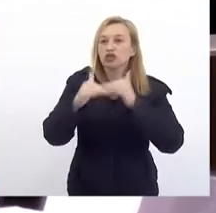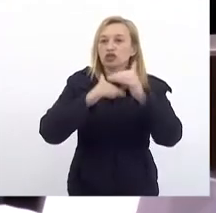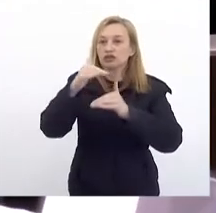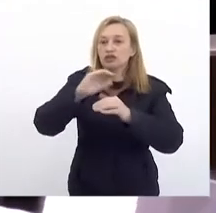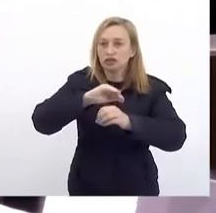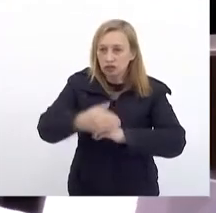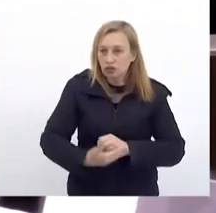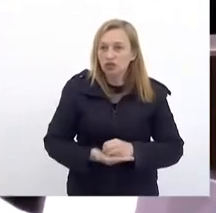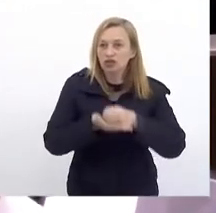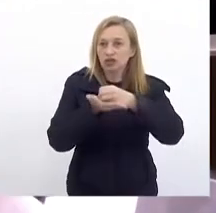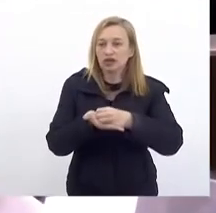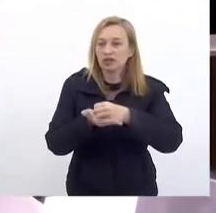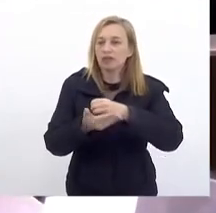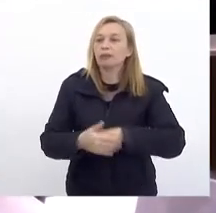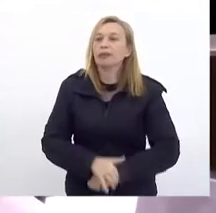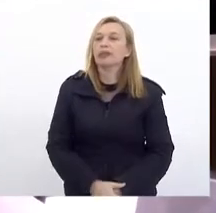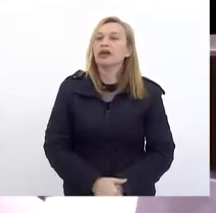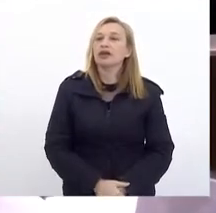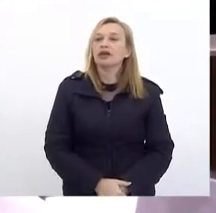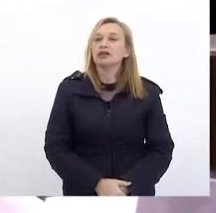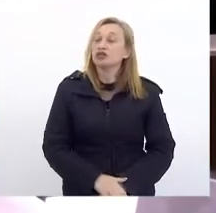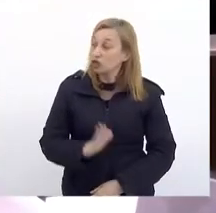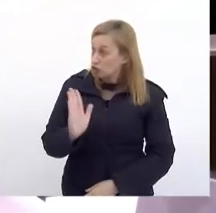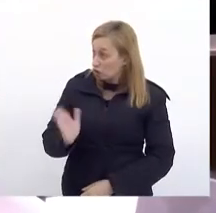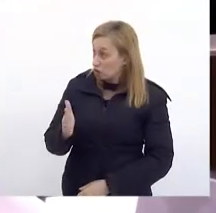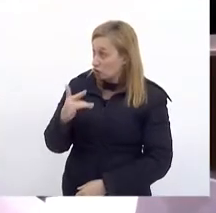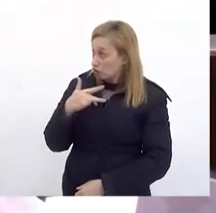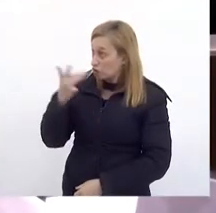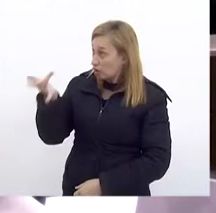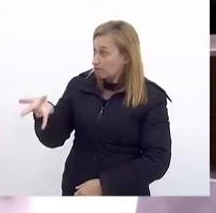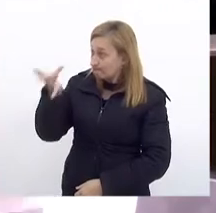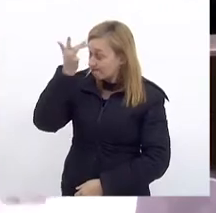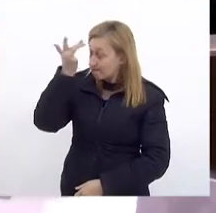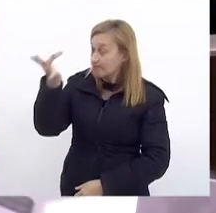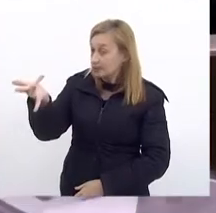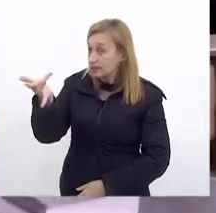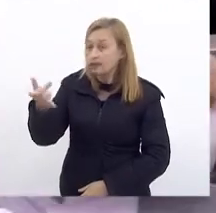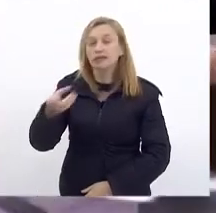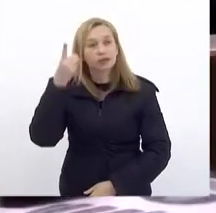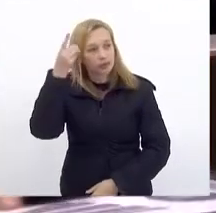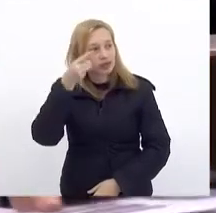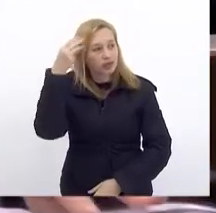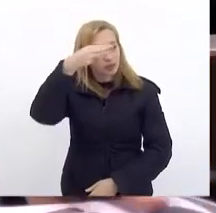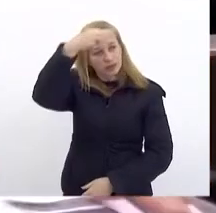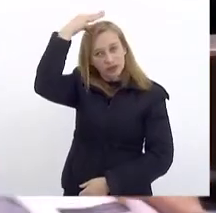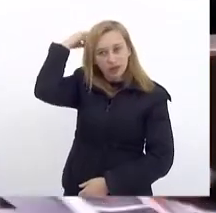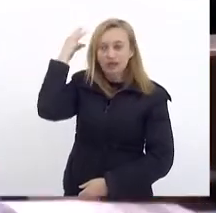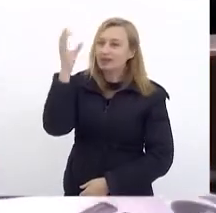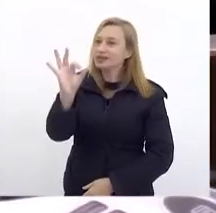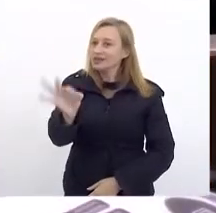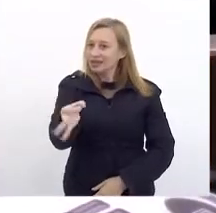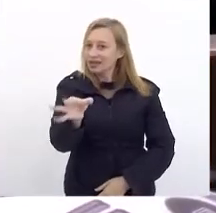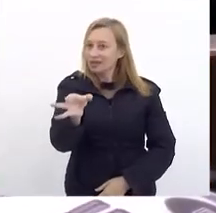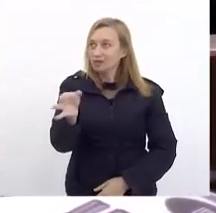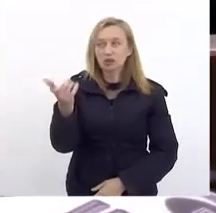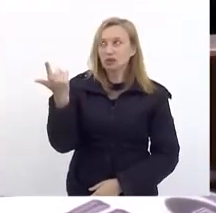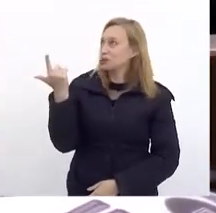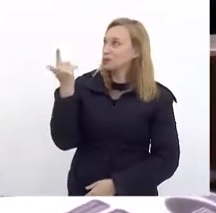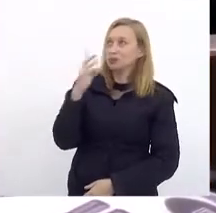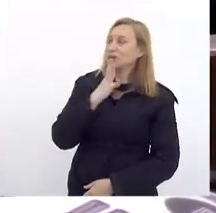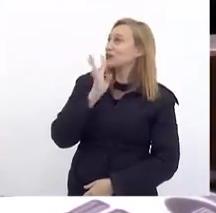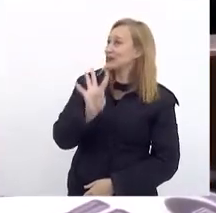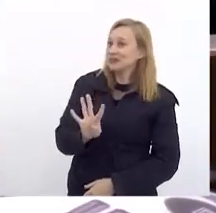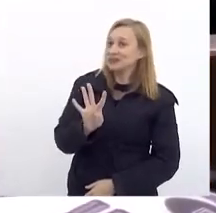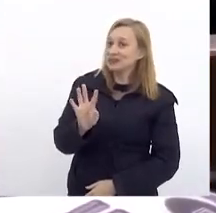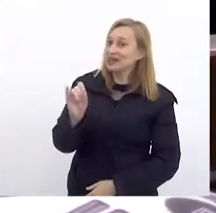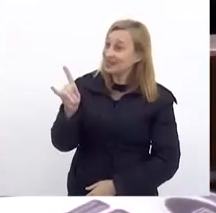O POD Porém O deputado Márcio Pacheco Seguramente Ainda não conheceu Essas